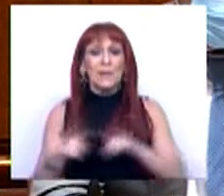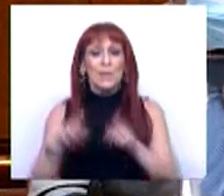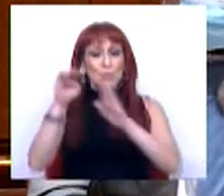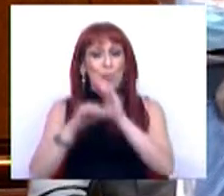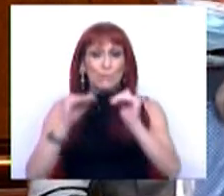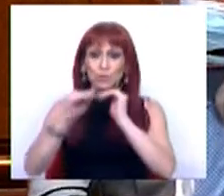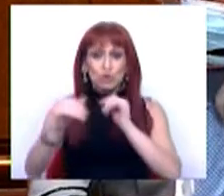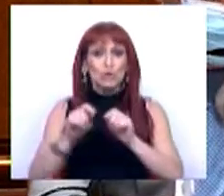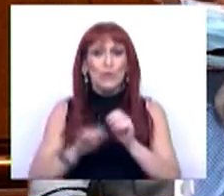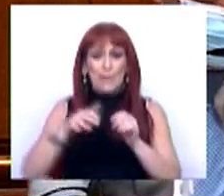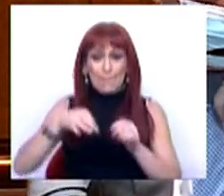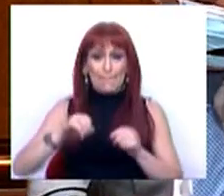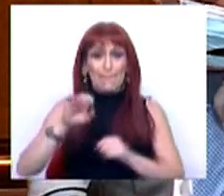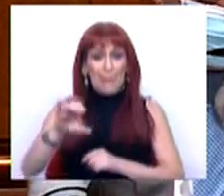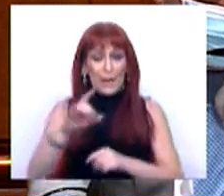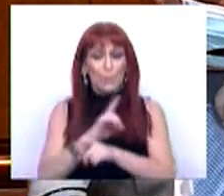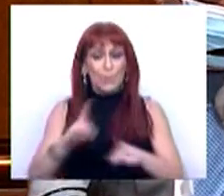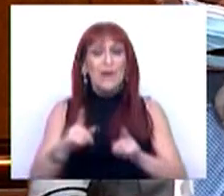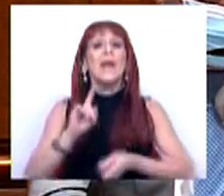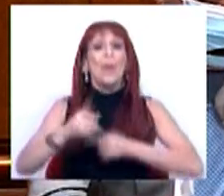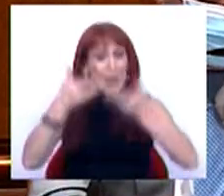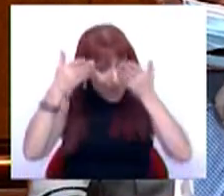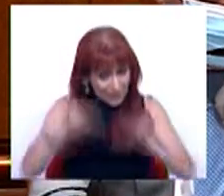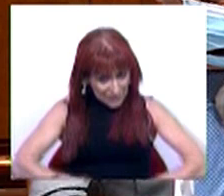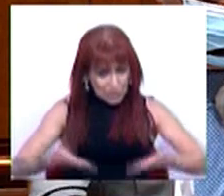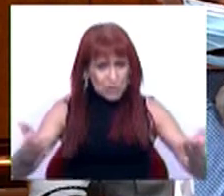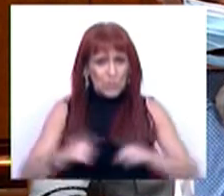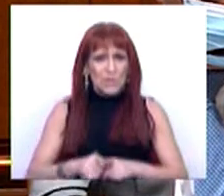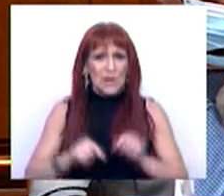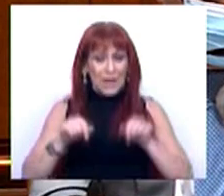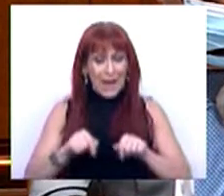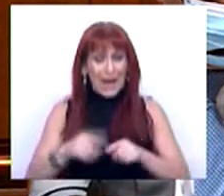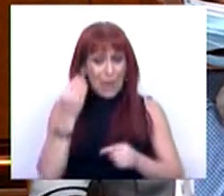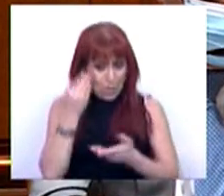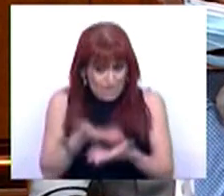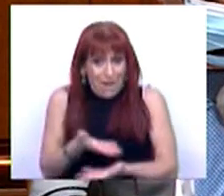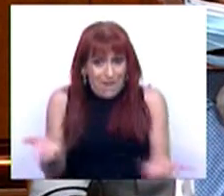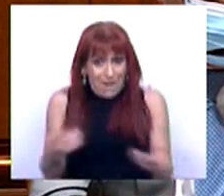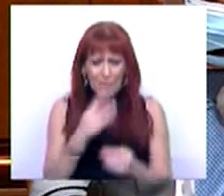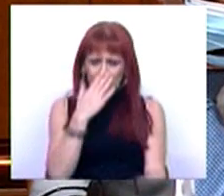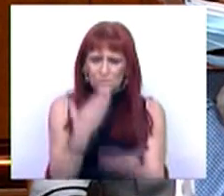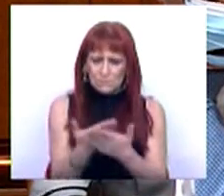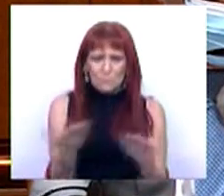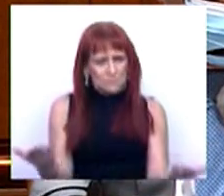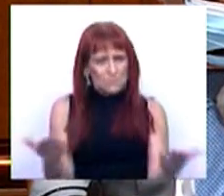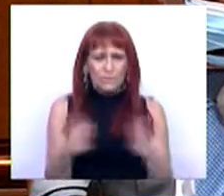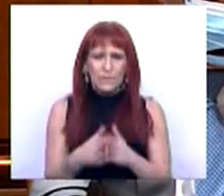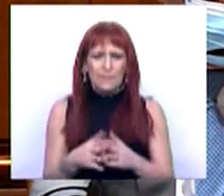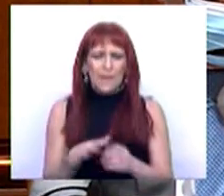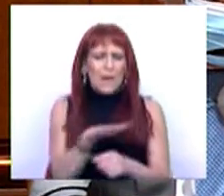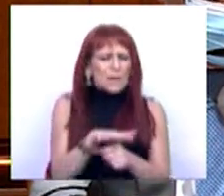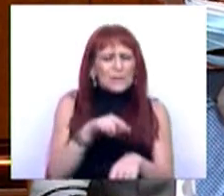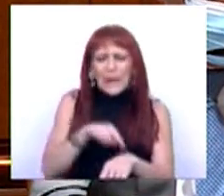programa de estabilidade e crescimento, porque é precisamente isto, é precisamente desta forma, enfrentando as